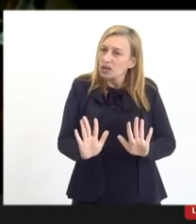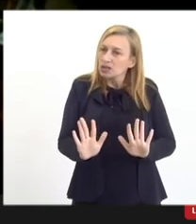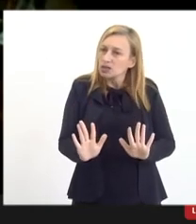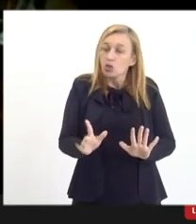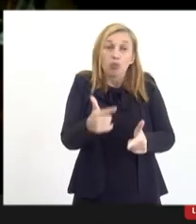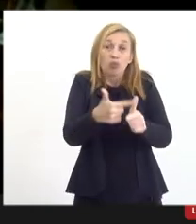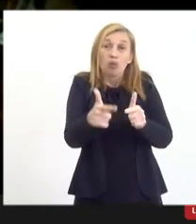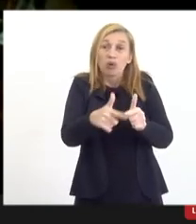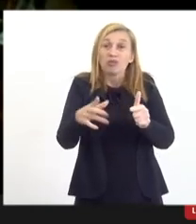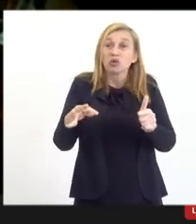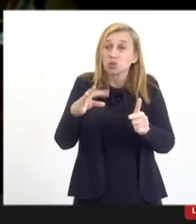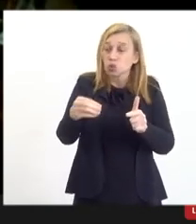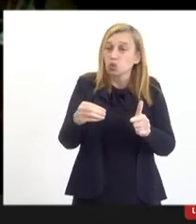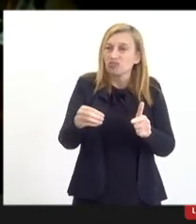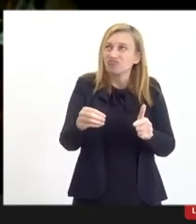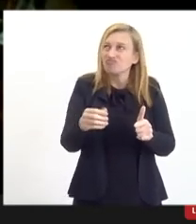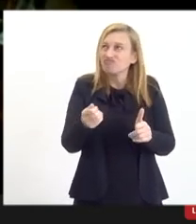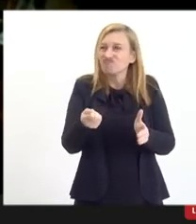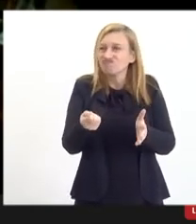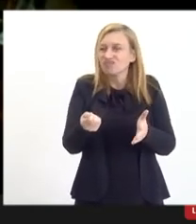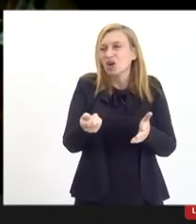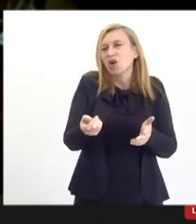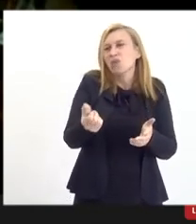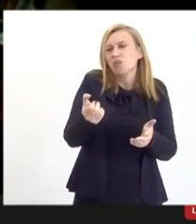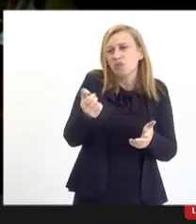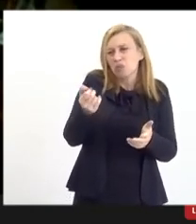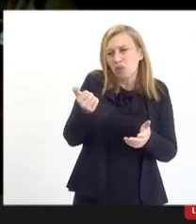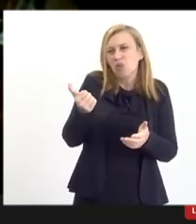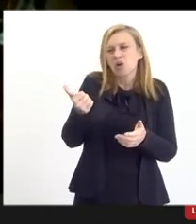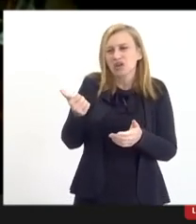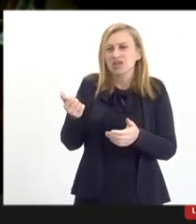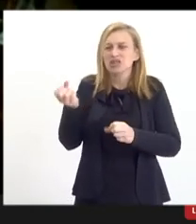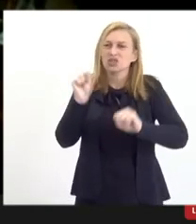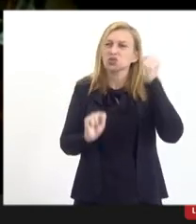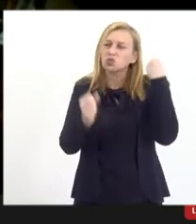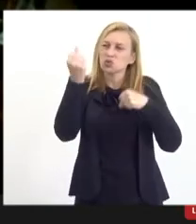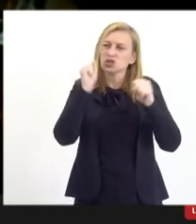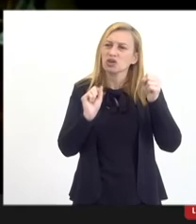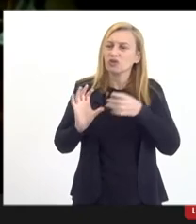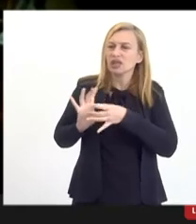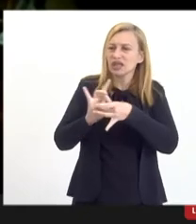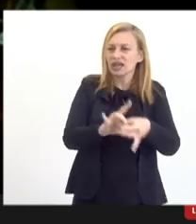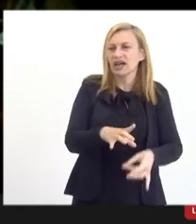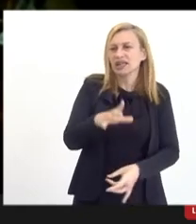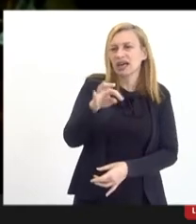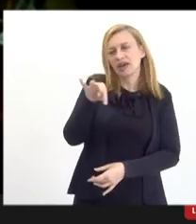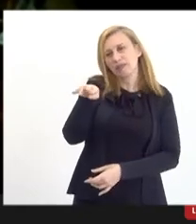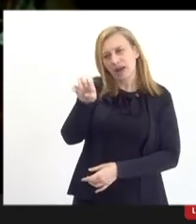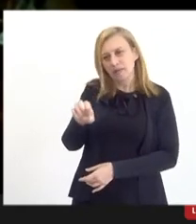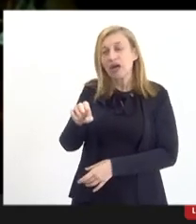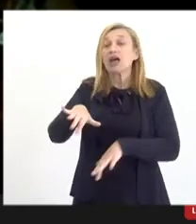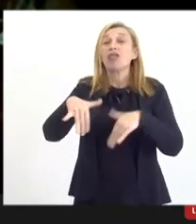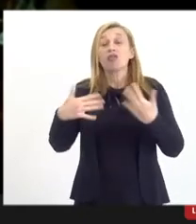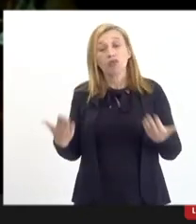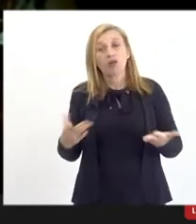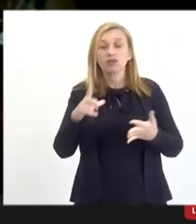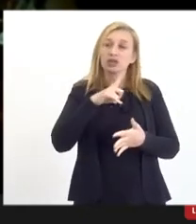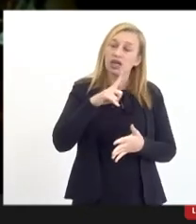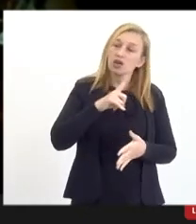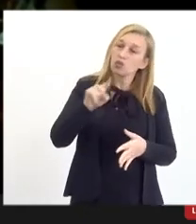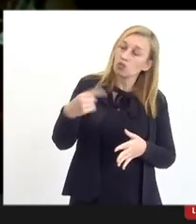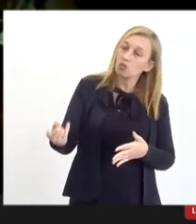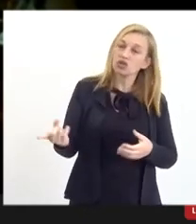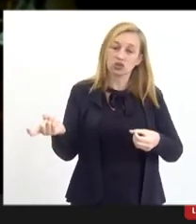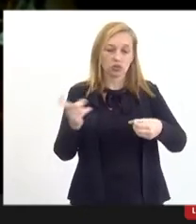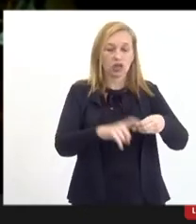problema todo é que nem todas as indústrias são afiliadas da BIMAC, né, então, a gente tem aquelas que são afiliadas,